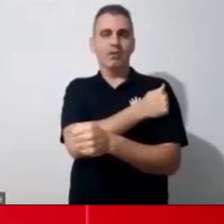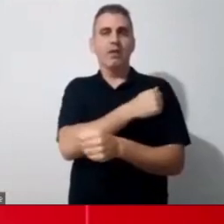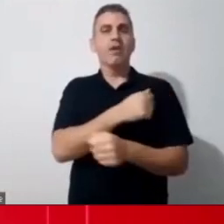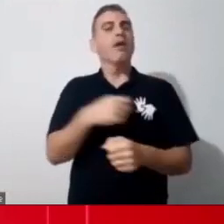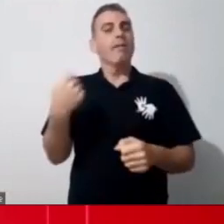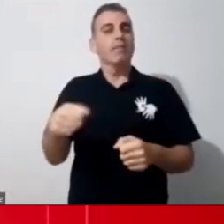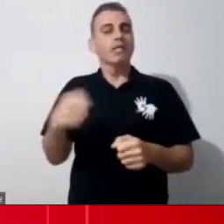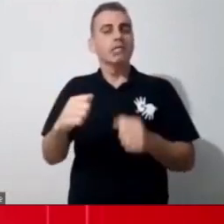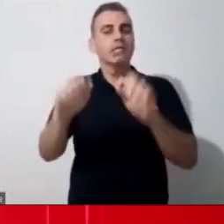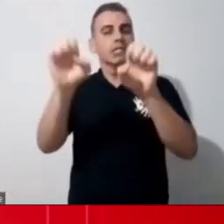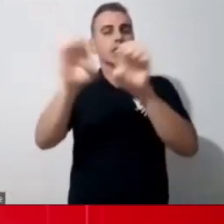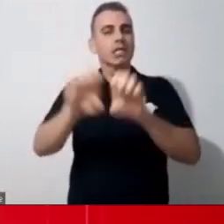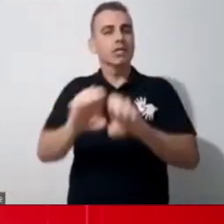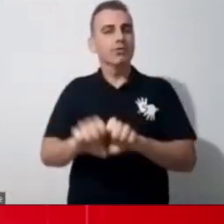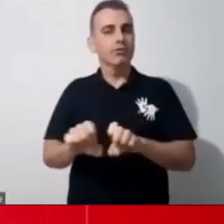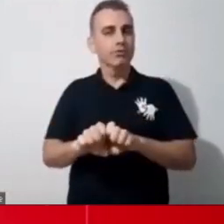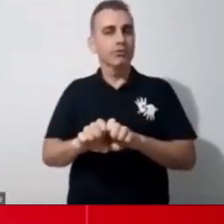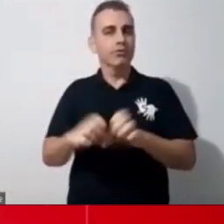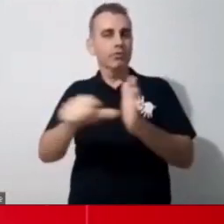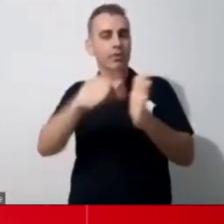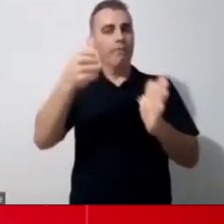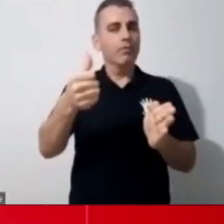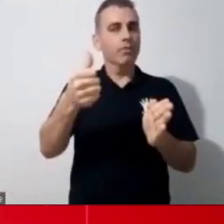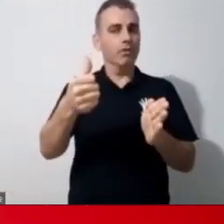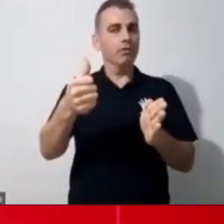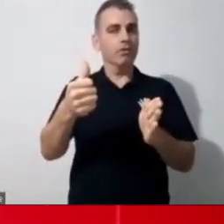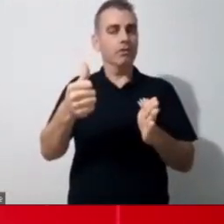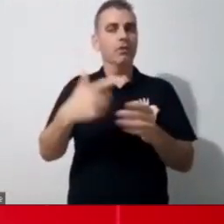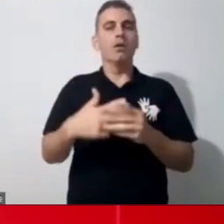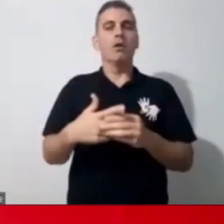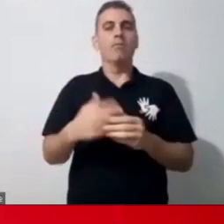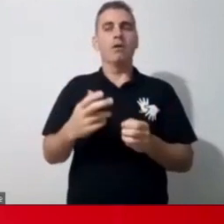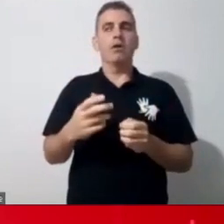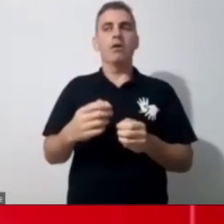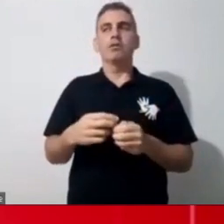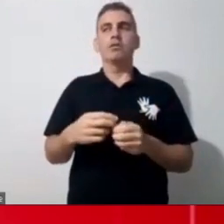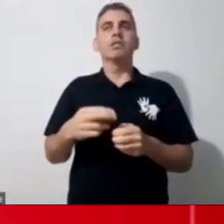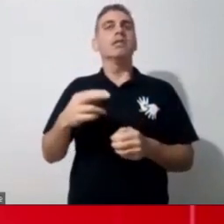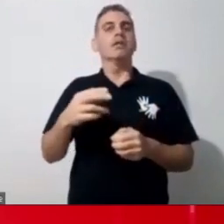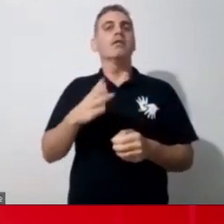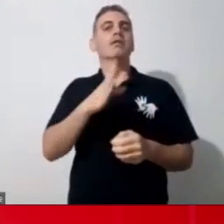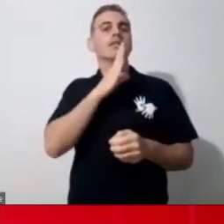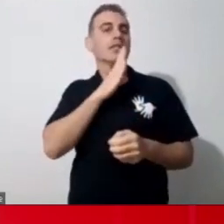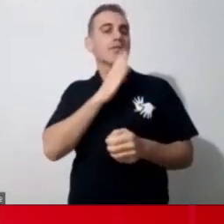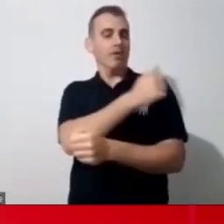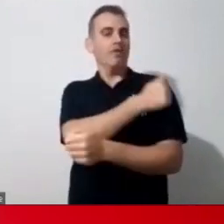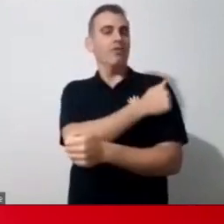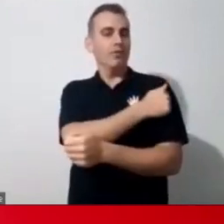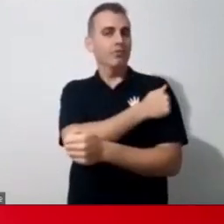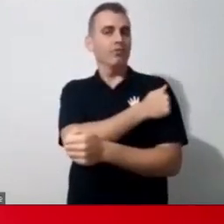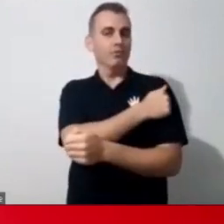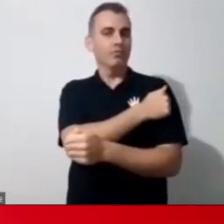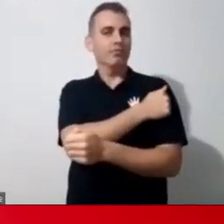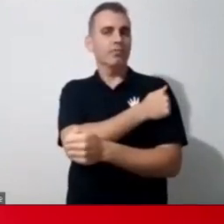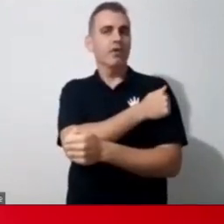planejamento, ele parte lá do conhecer do meu aluno. Eu saber com quem eu estou falando, eu saber qual é a posição